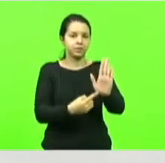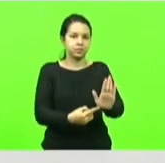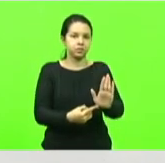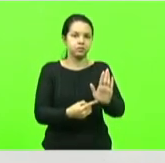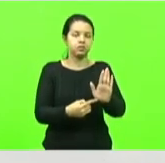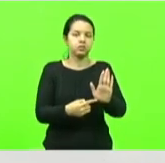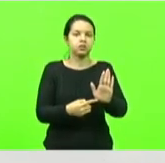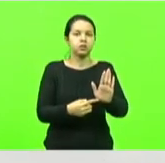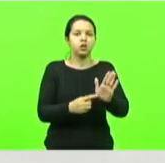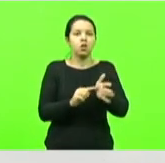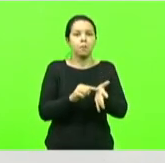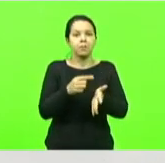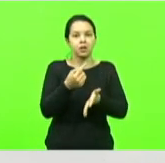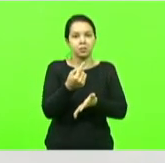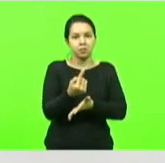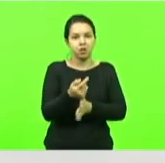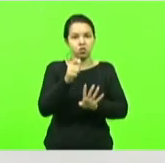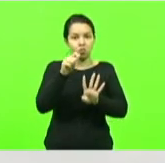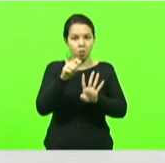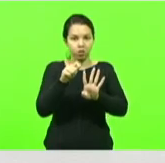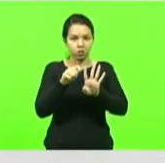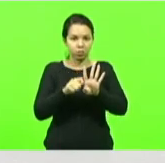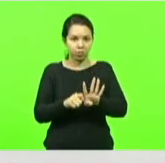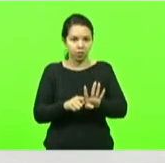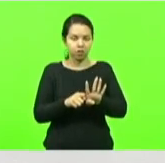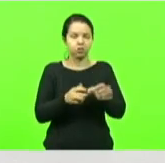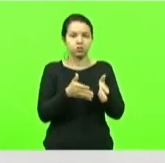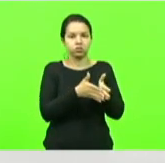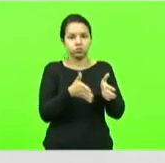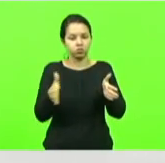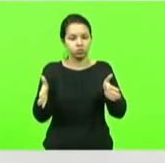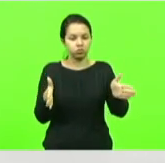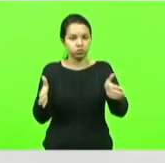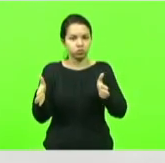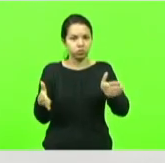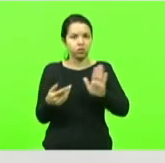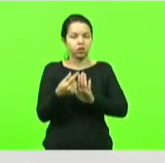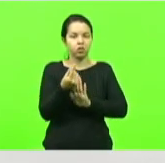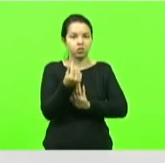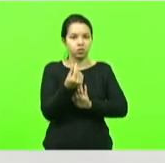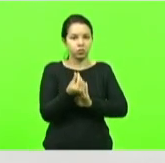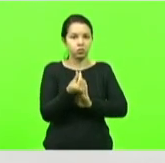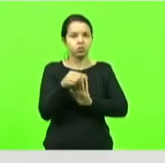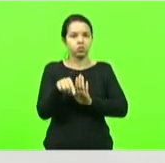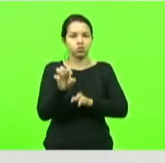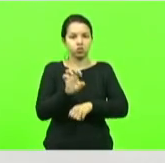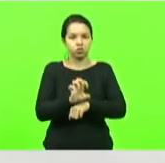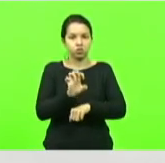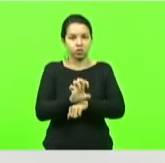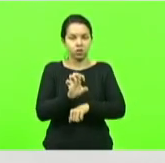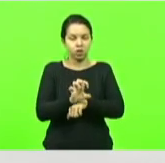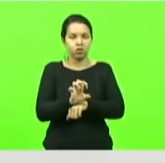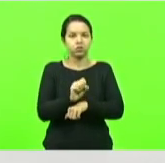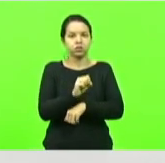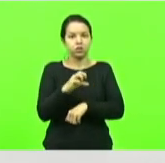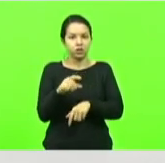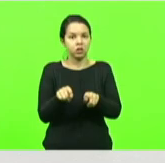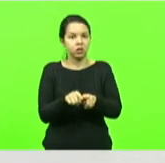quadrimestre das receitas do estado de Santa Catarina bem como das despesas